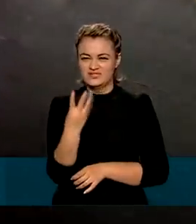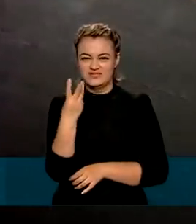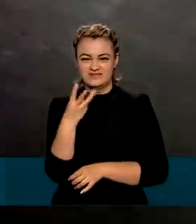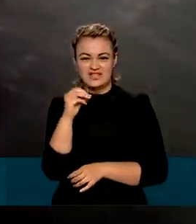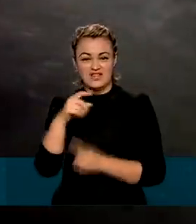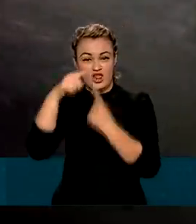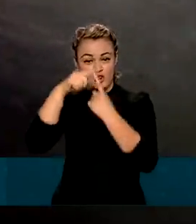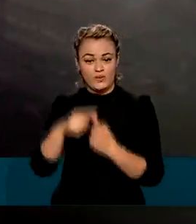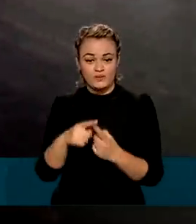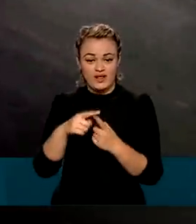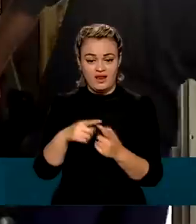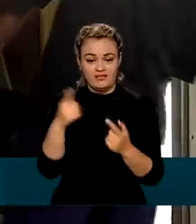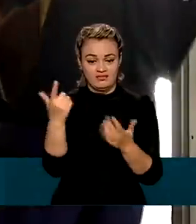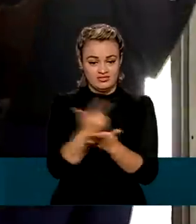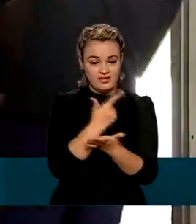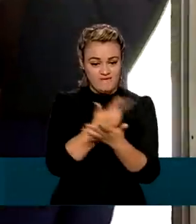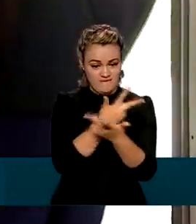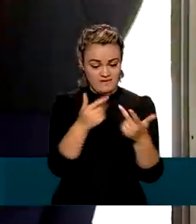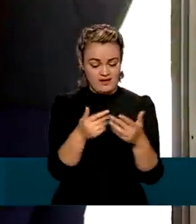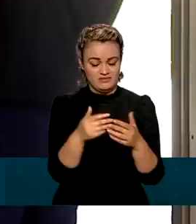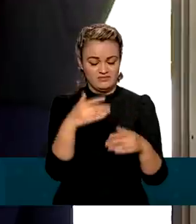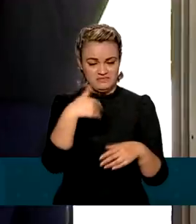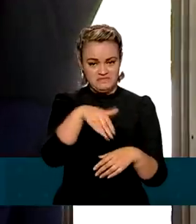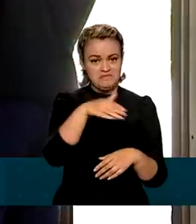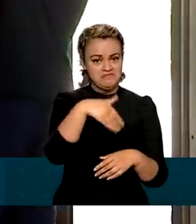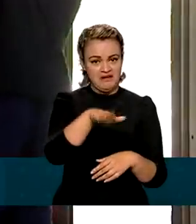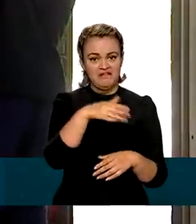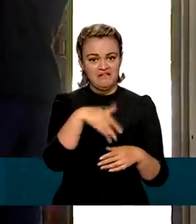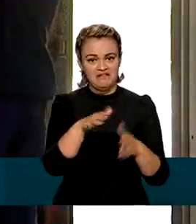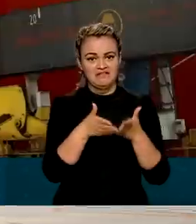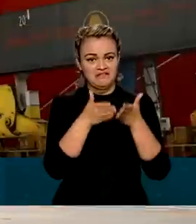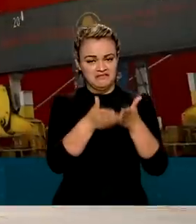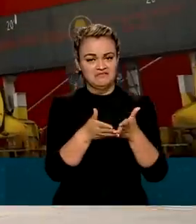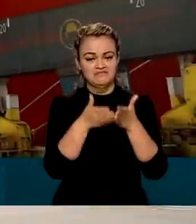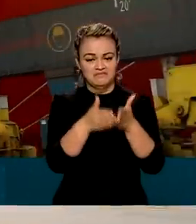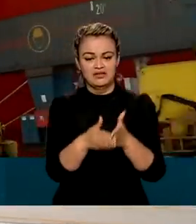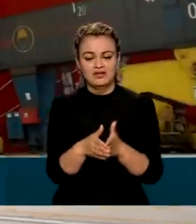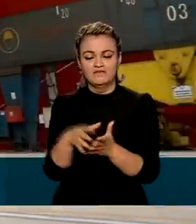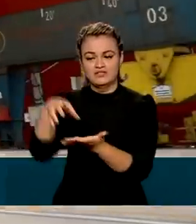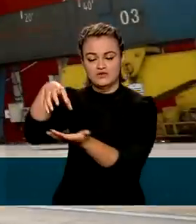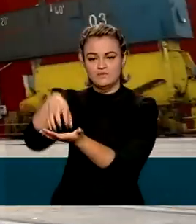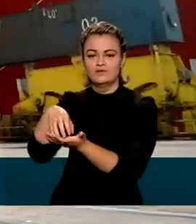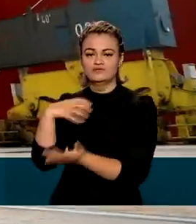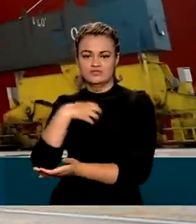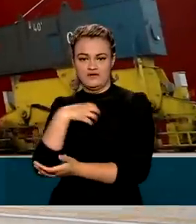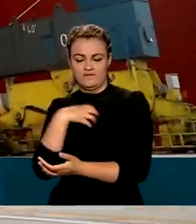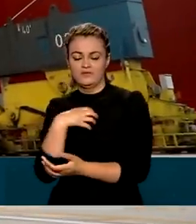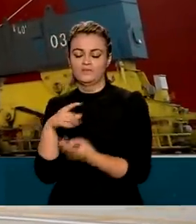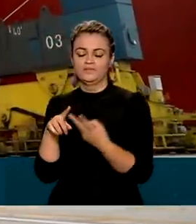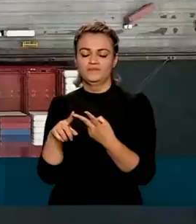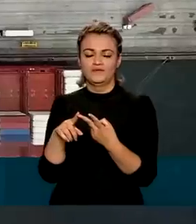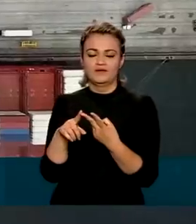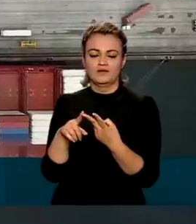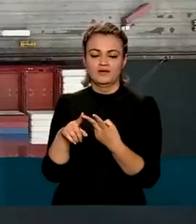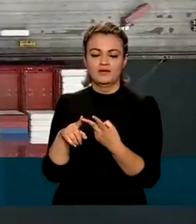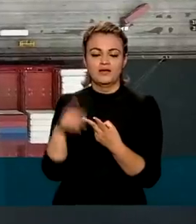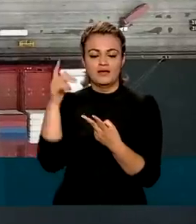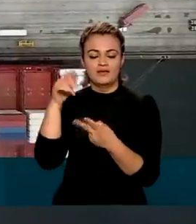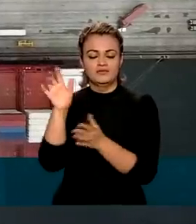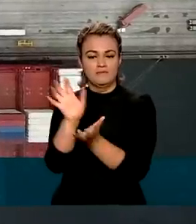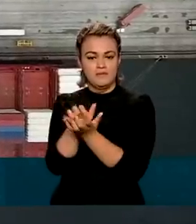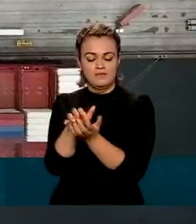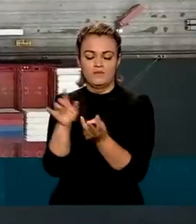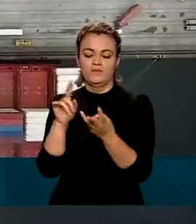do Programa Nacional do Livro Didático, transportados pelos Correios, que vão desembarcar nos portos de Salvador, na Bahia, Suape, em